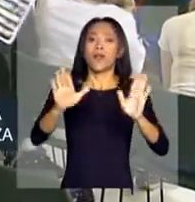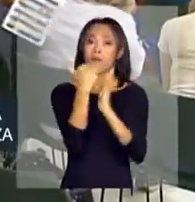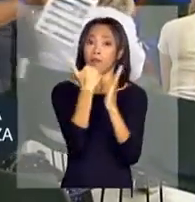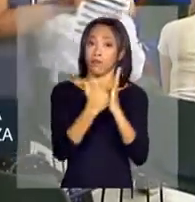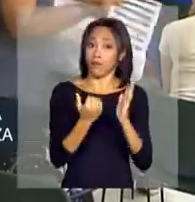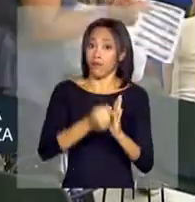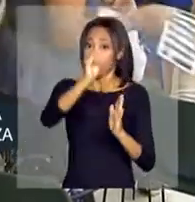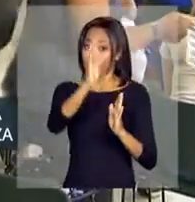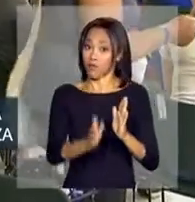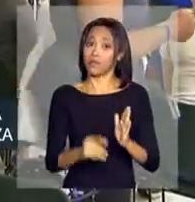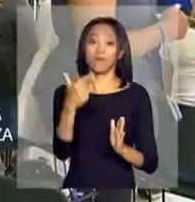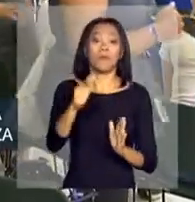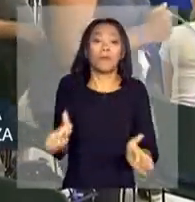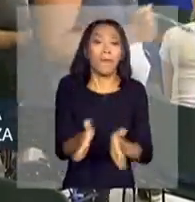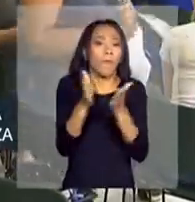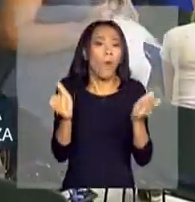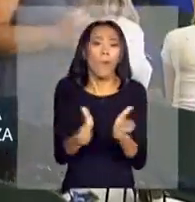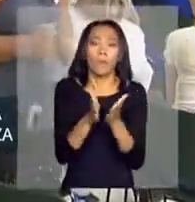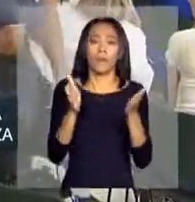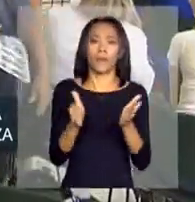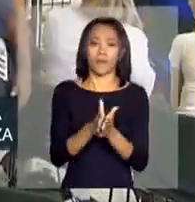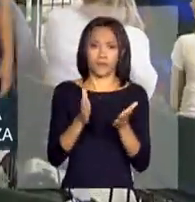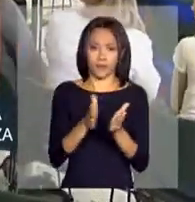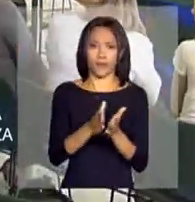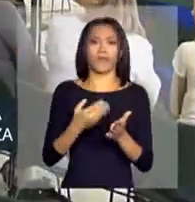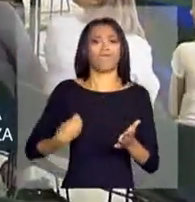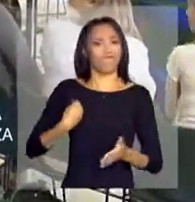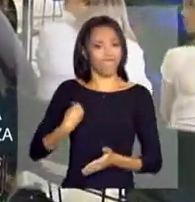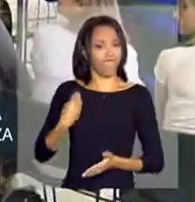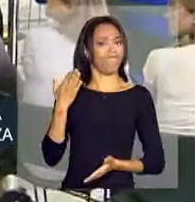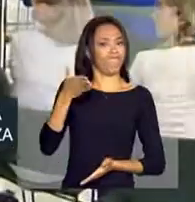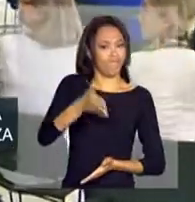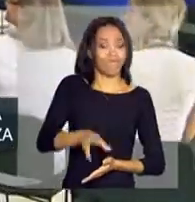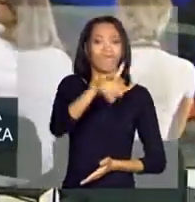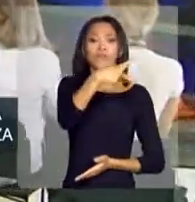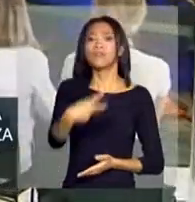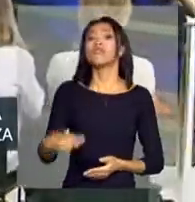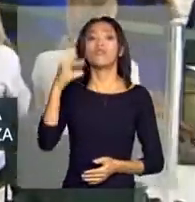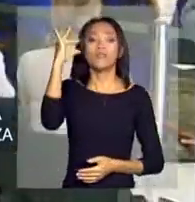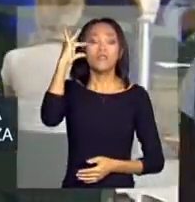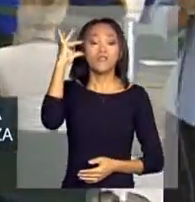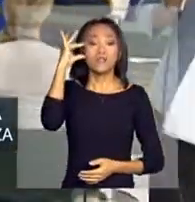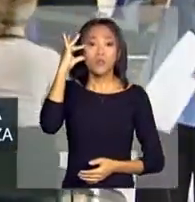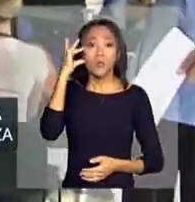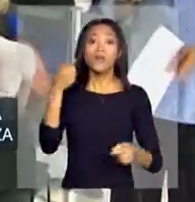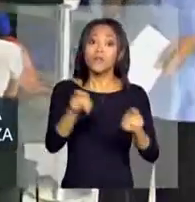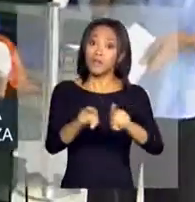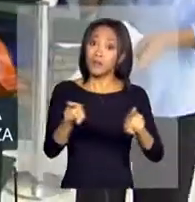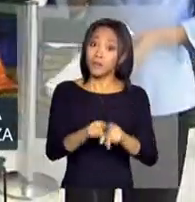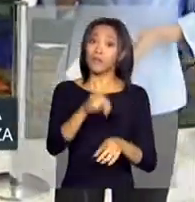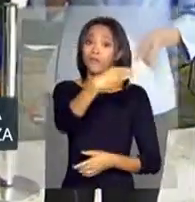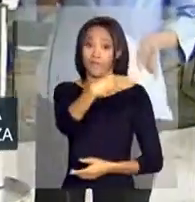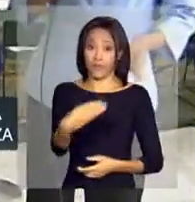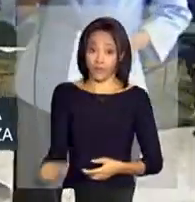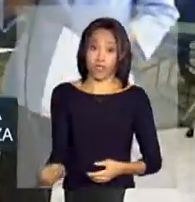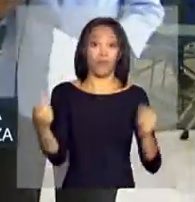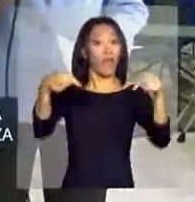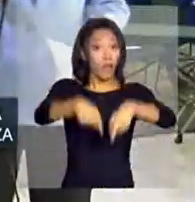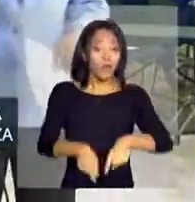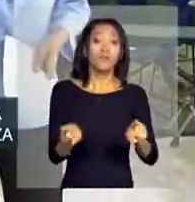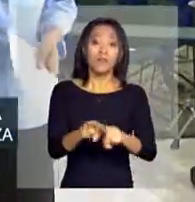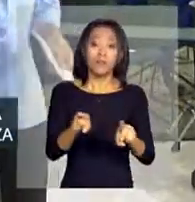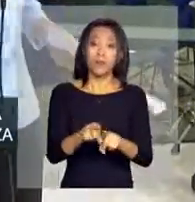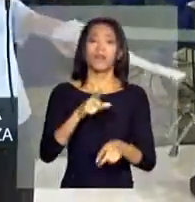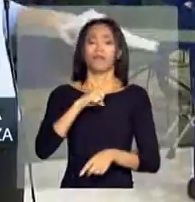Brasil Sem Miséria com a presença da presidenta Dilma Rousseff e de ministros. Aqui também